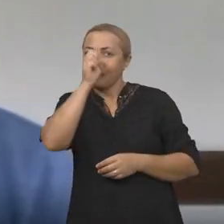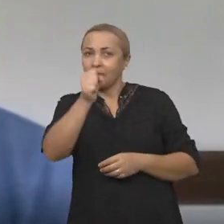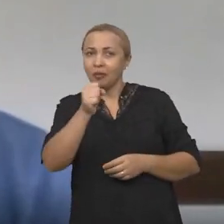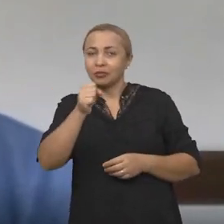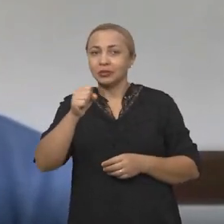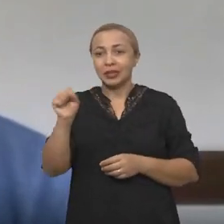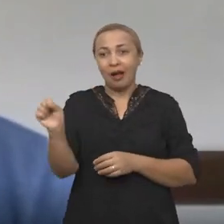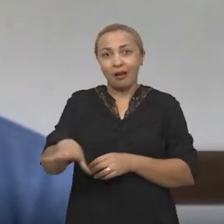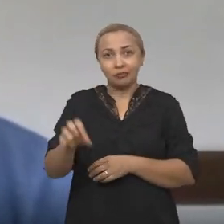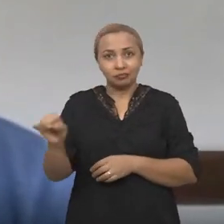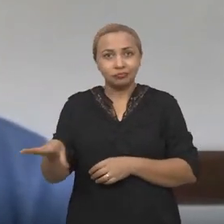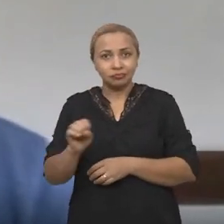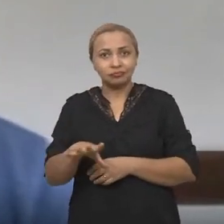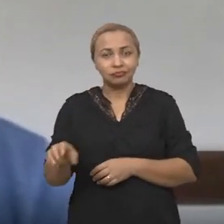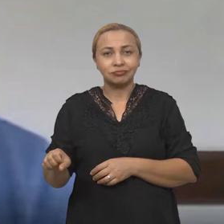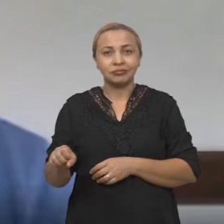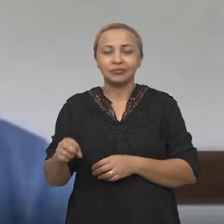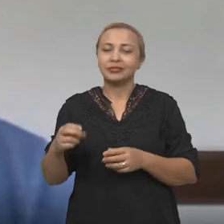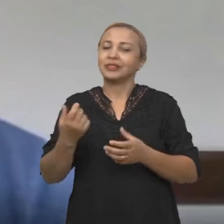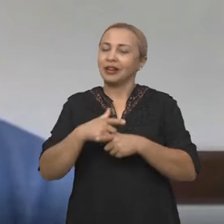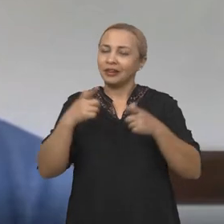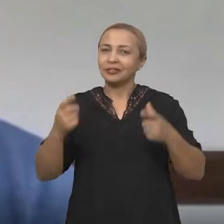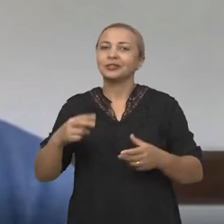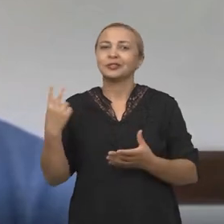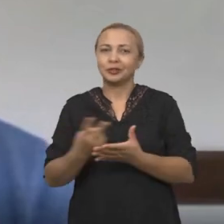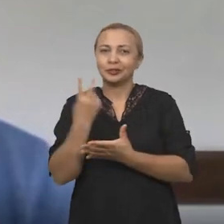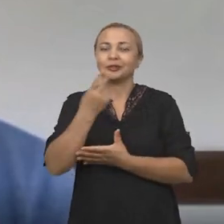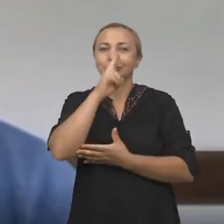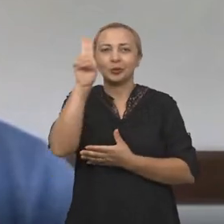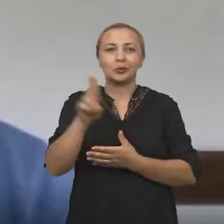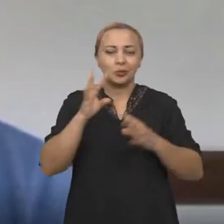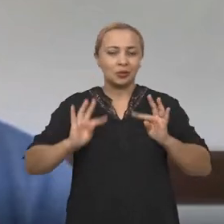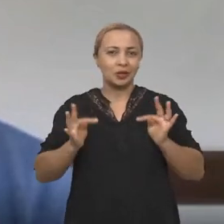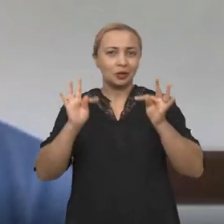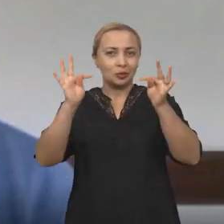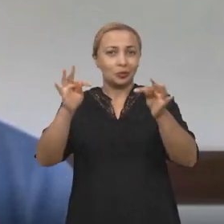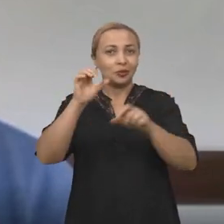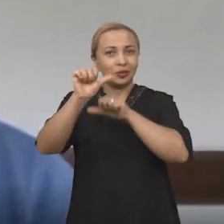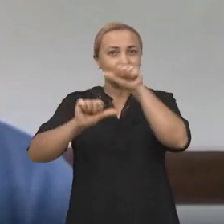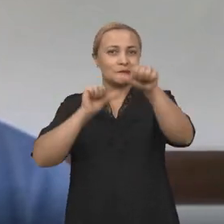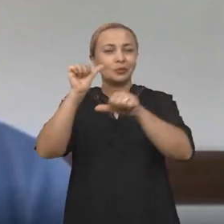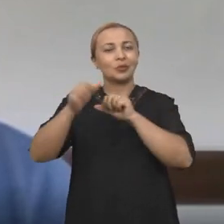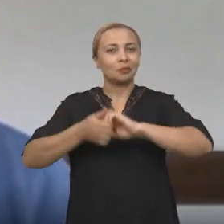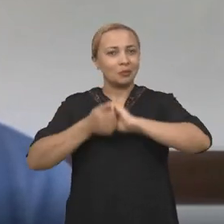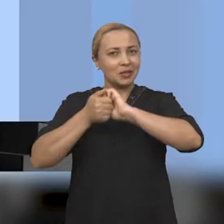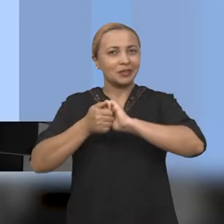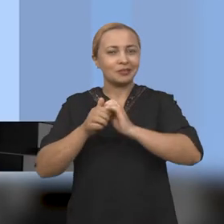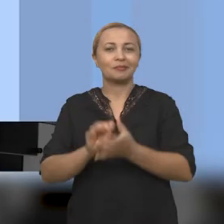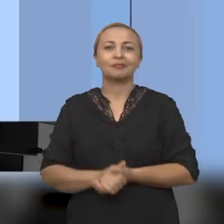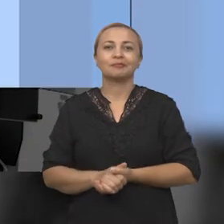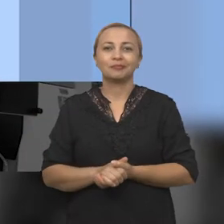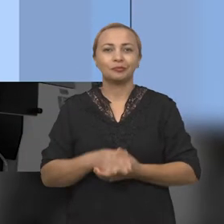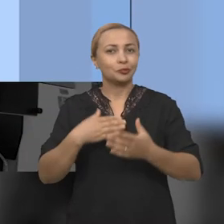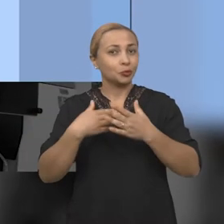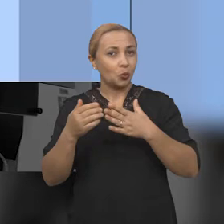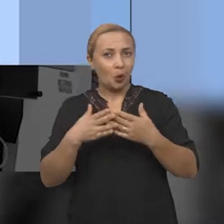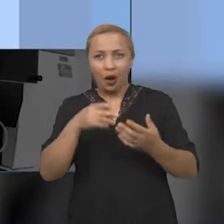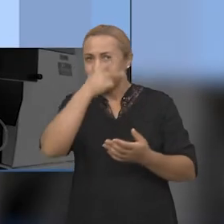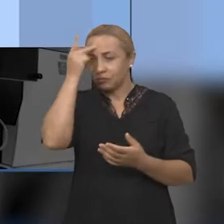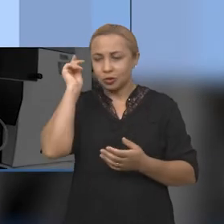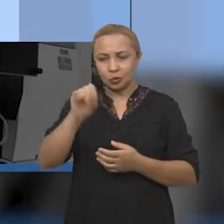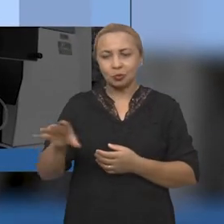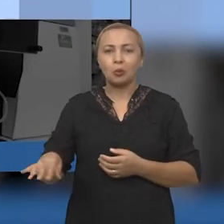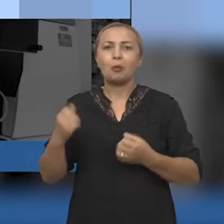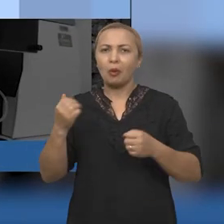Então é de grande valia o uso dessa tecnologia desenvolvida por essa parceria. Qualquer produtor pode